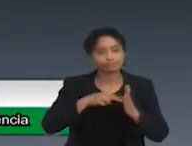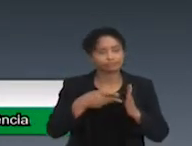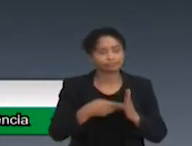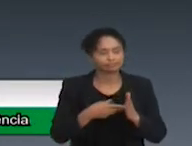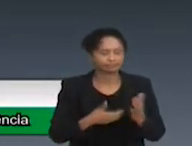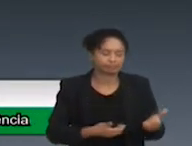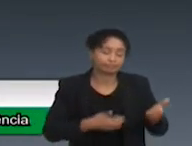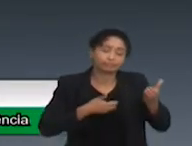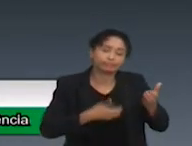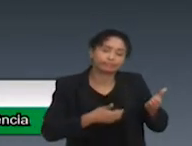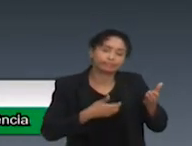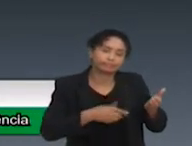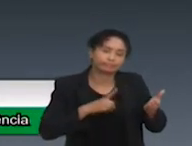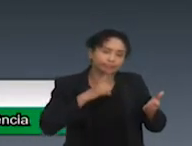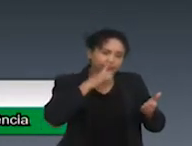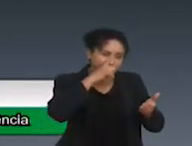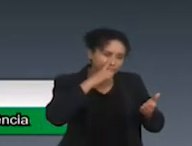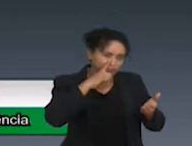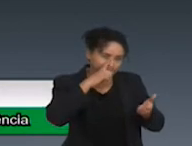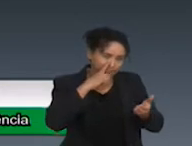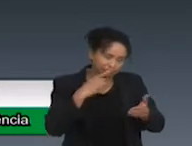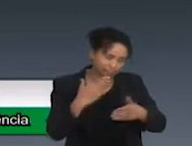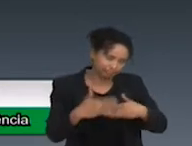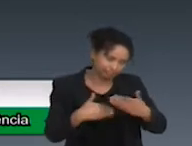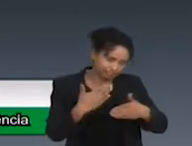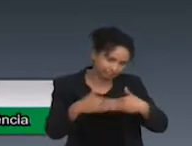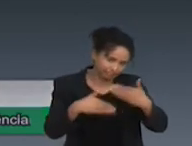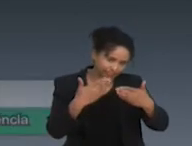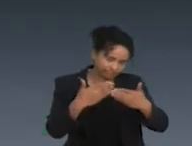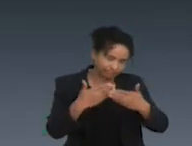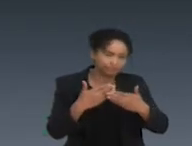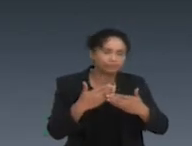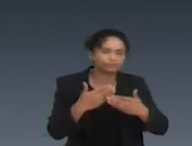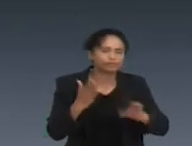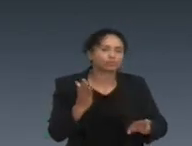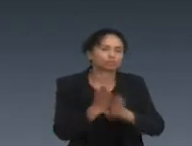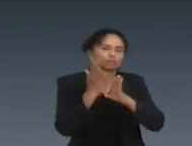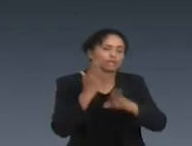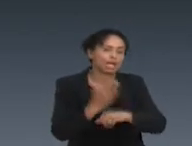neurodesenvolvimento, ou, enfim, a gente pode dar o nome que a gente quiser, mas isso é a principal